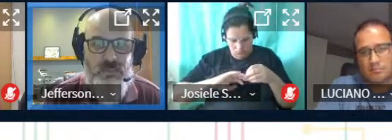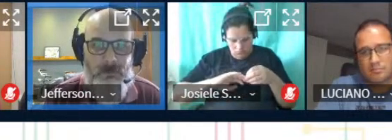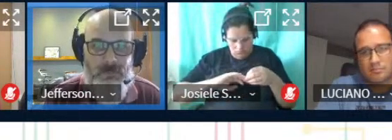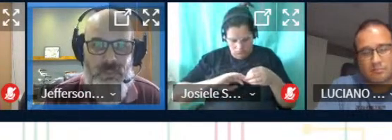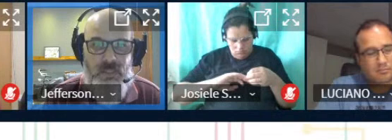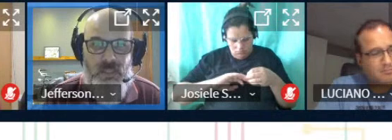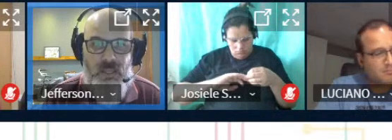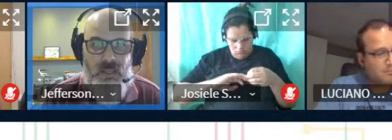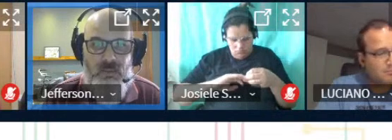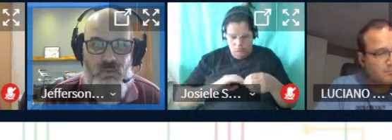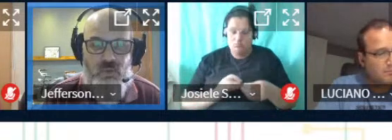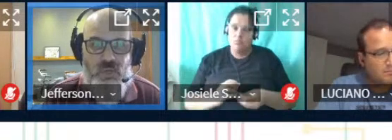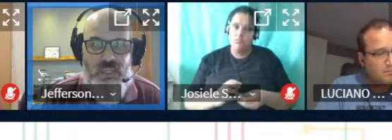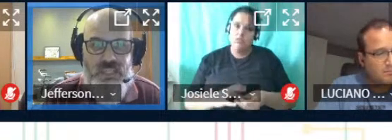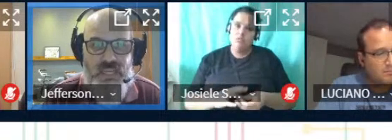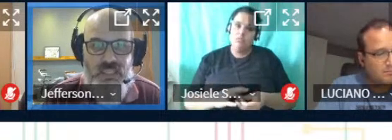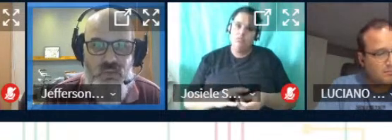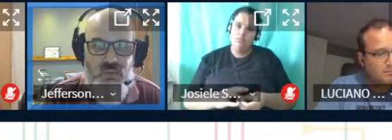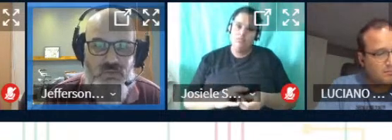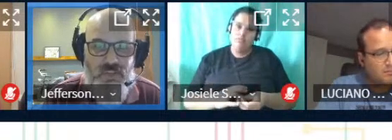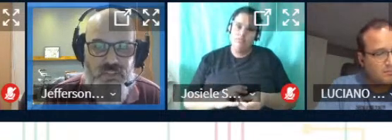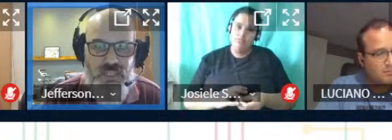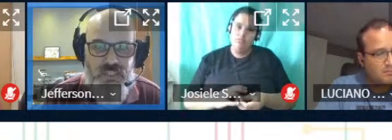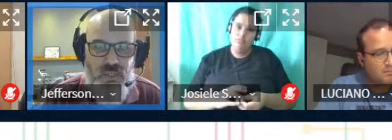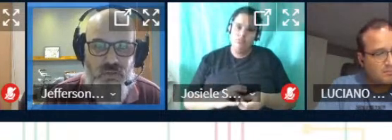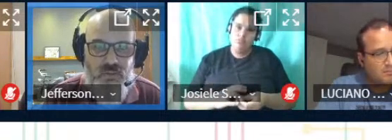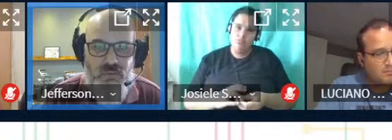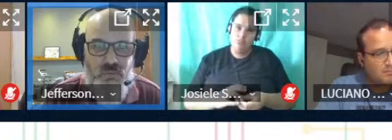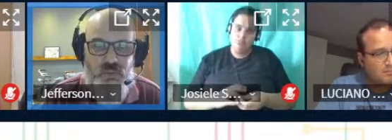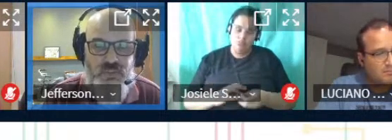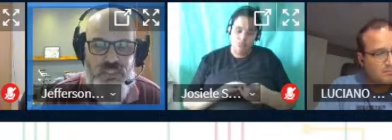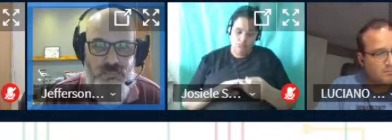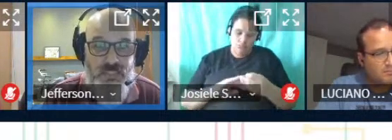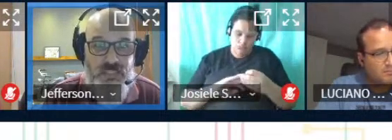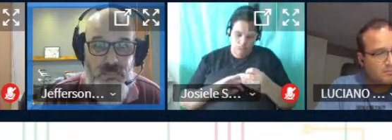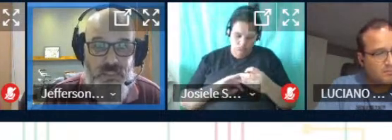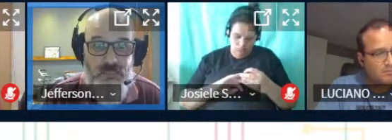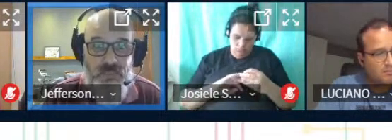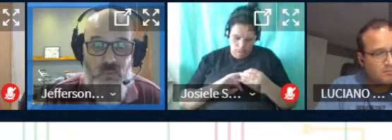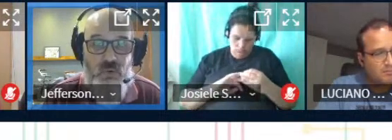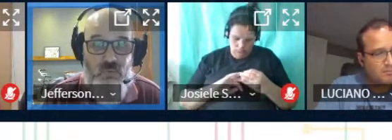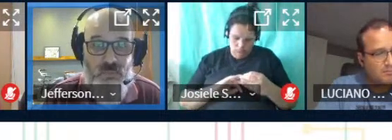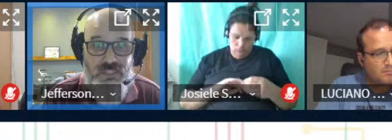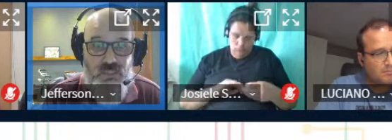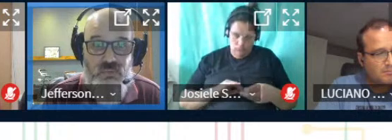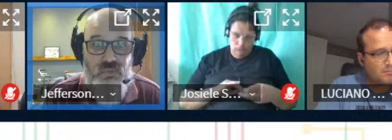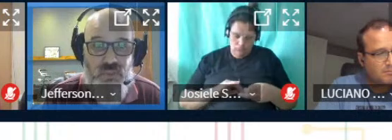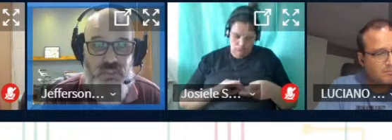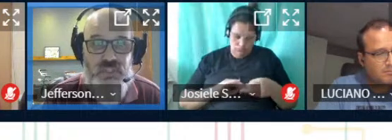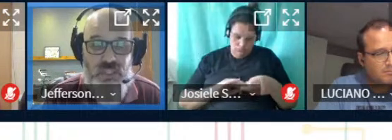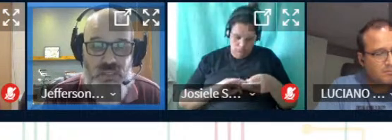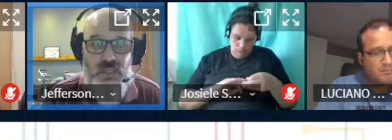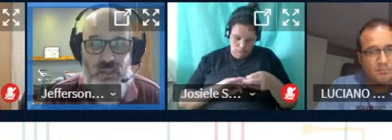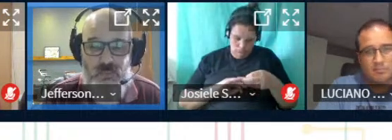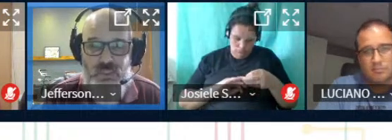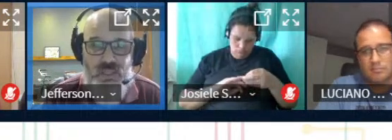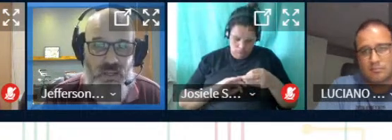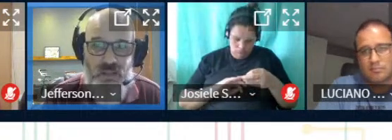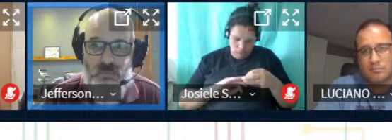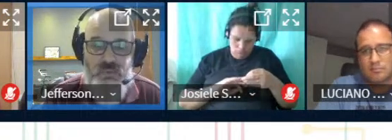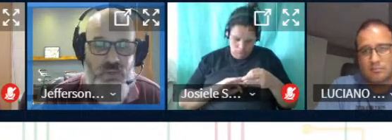formas de integração. Conectar aquilo que eu faço em sala de aula do ponto de vista da minha disciplina com a formação do estudante